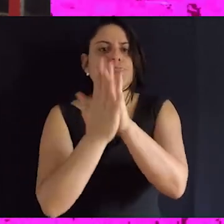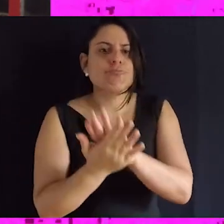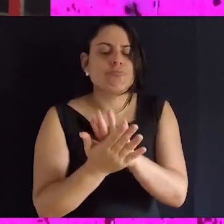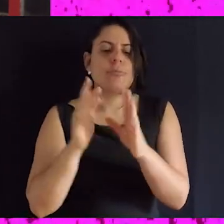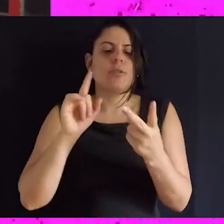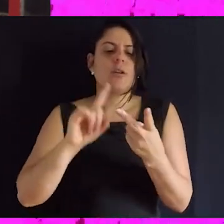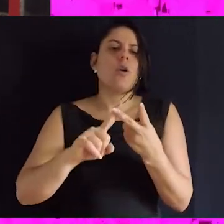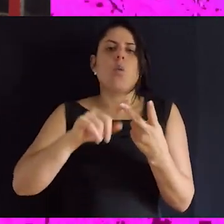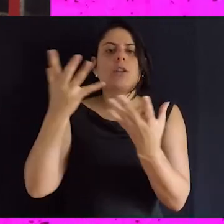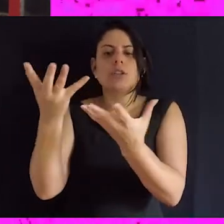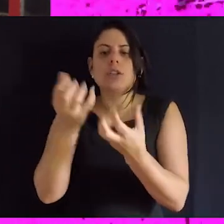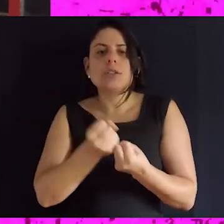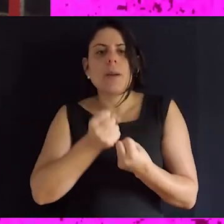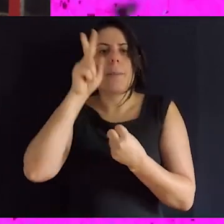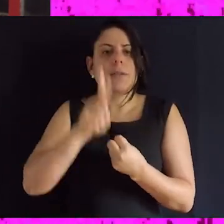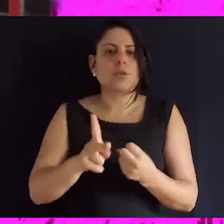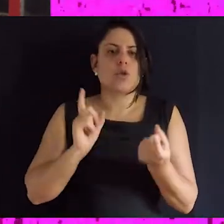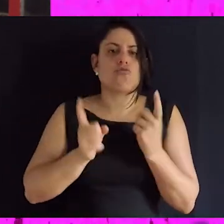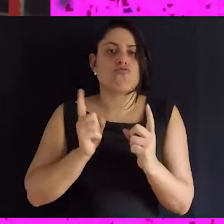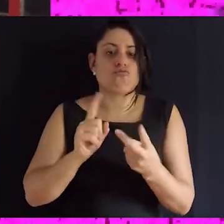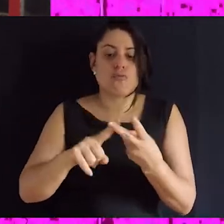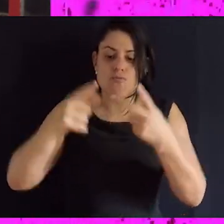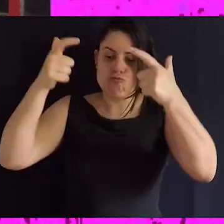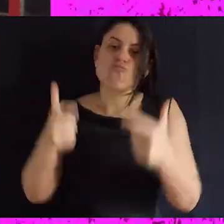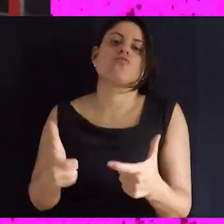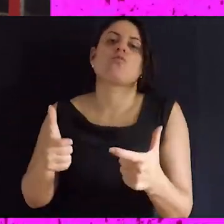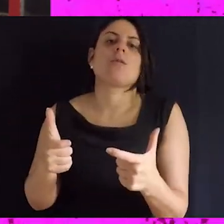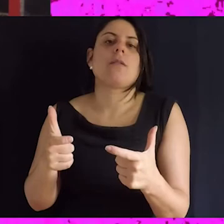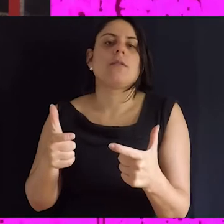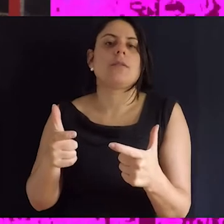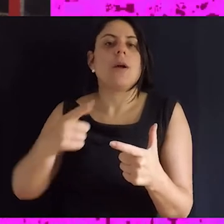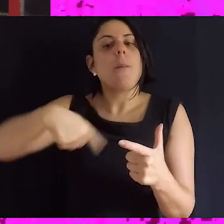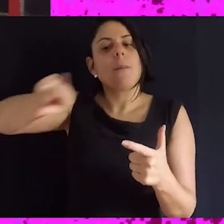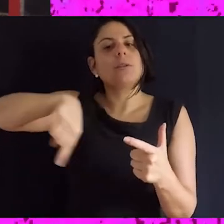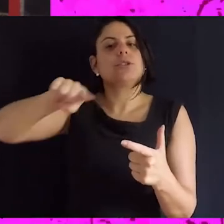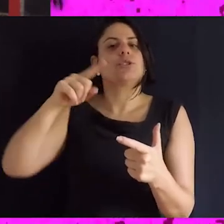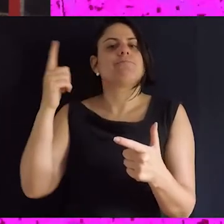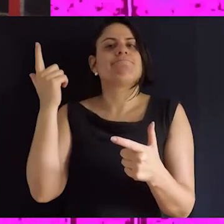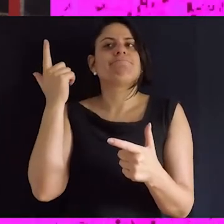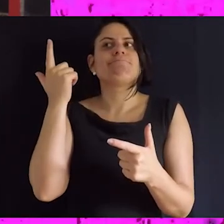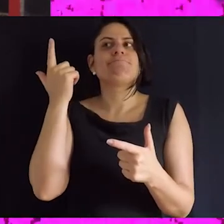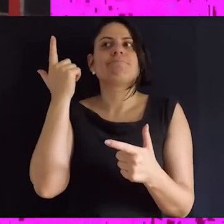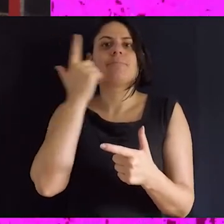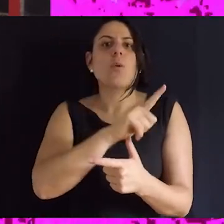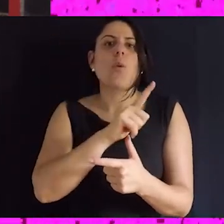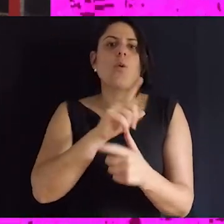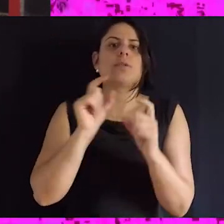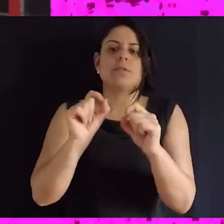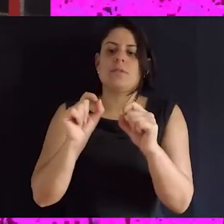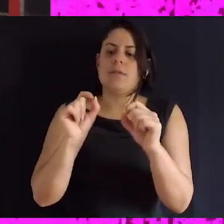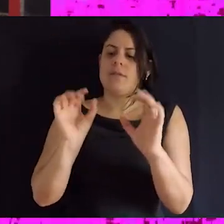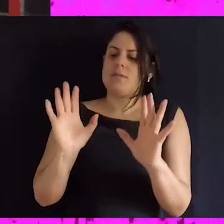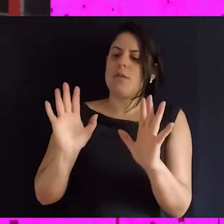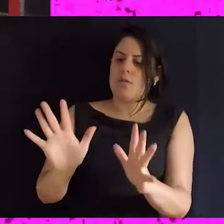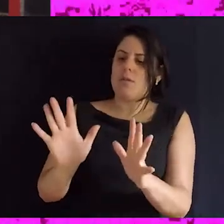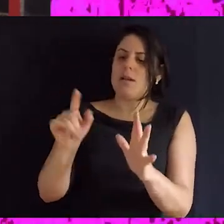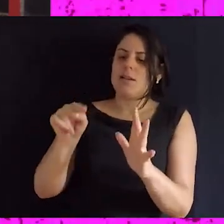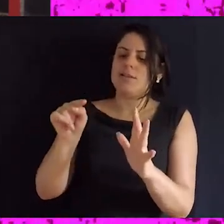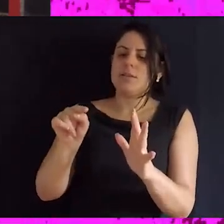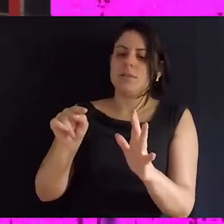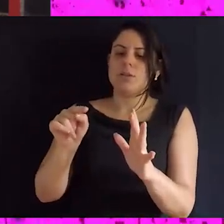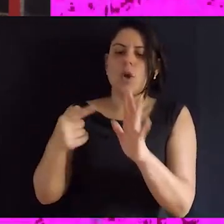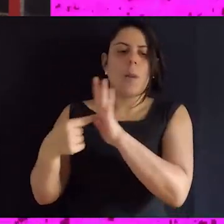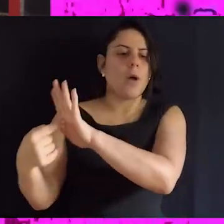pessoas trans em nosso território, quando a gente está recebendo pessoas travestis em nosso território, né, para que a gente não vá na